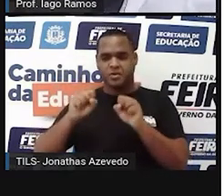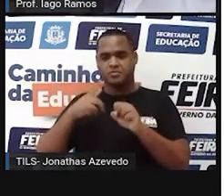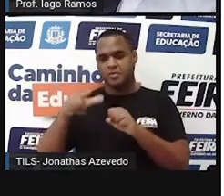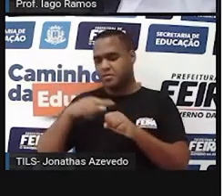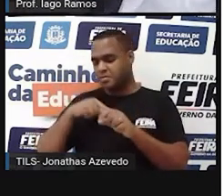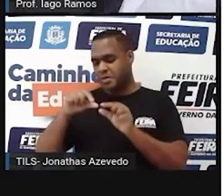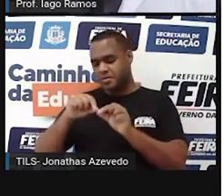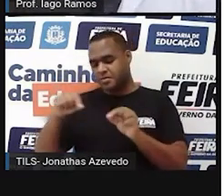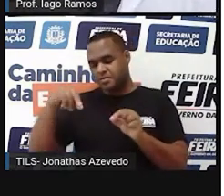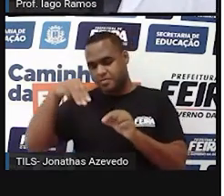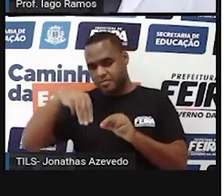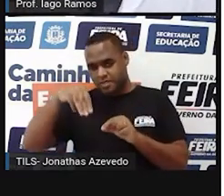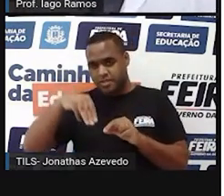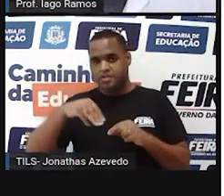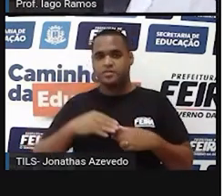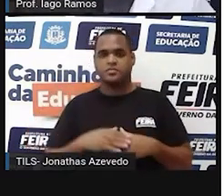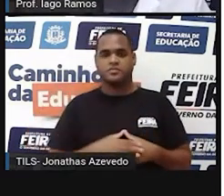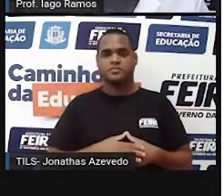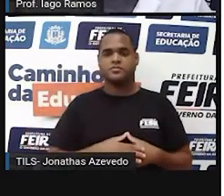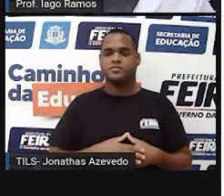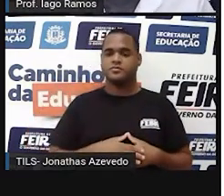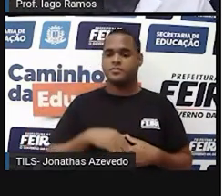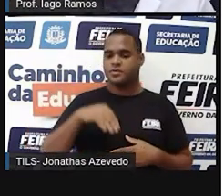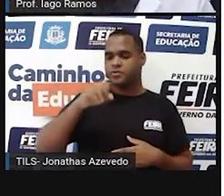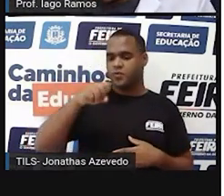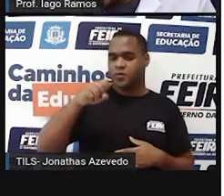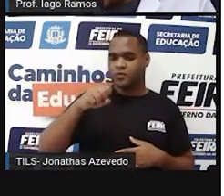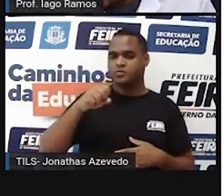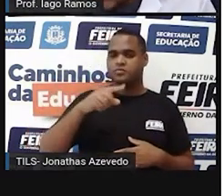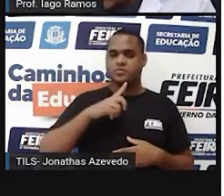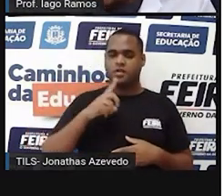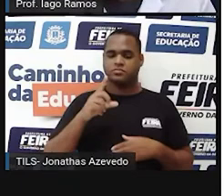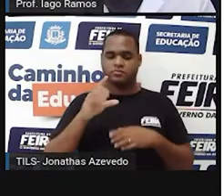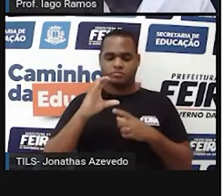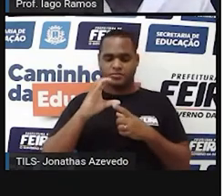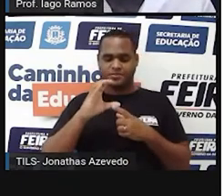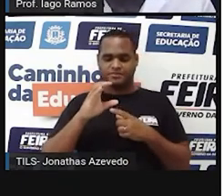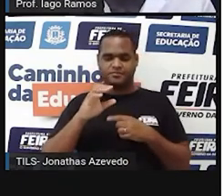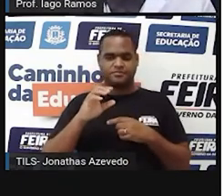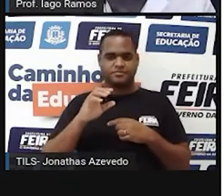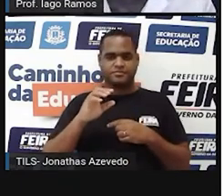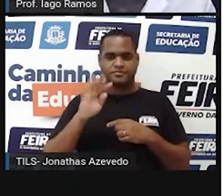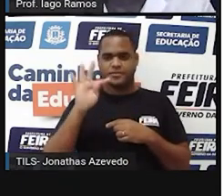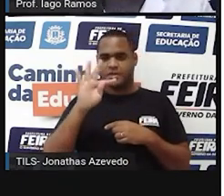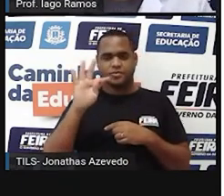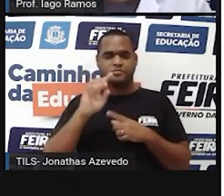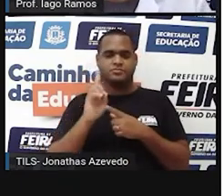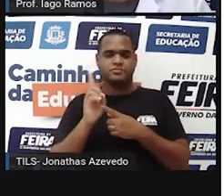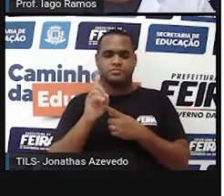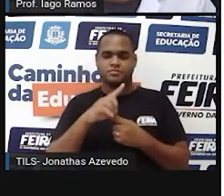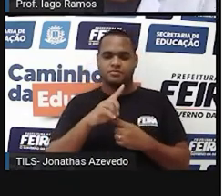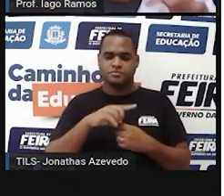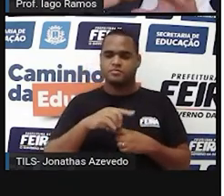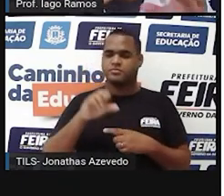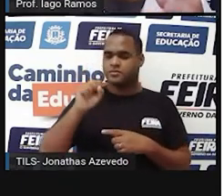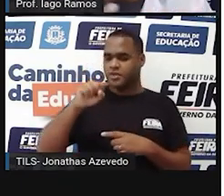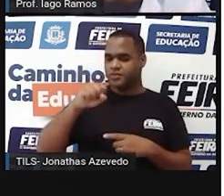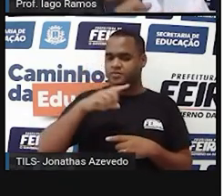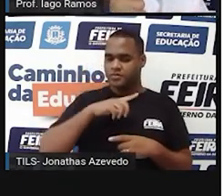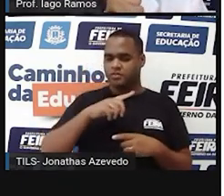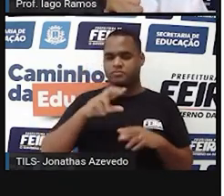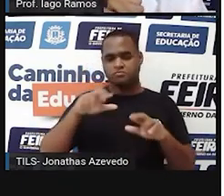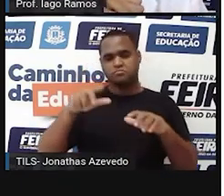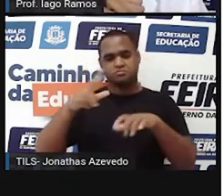Se o tempo está sendo medido em segundo, em qualquer outro lugar do mundo, esse tempo está sendo medido em segundo. Então, o